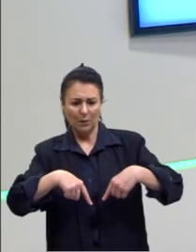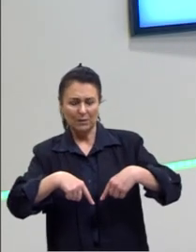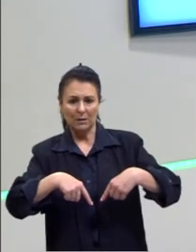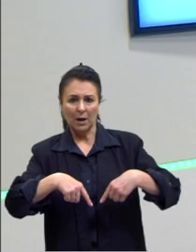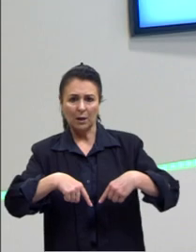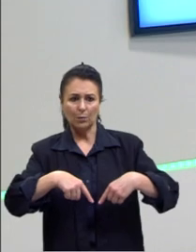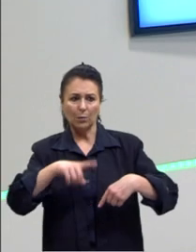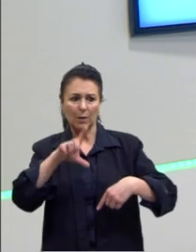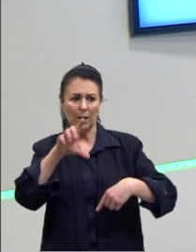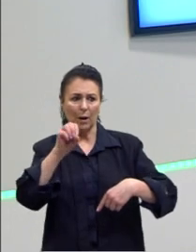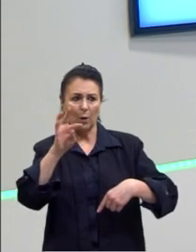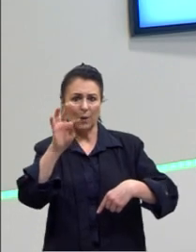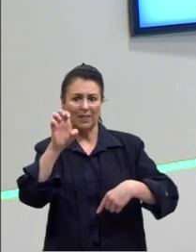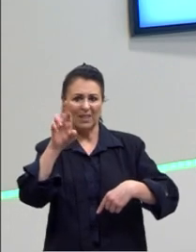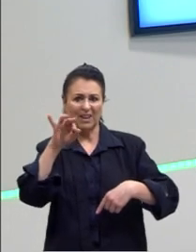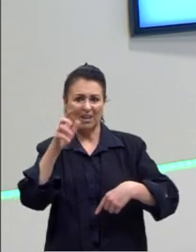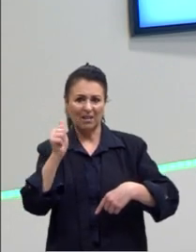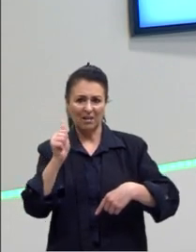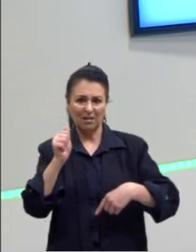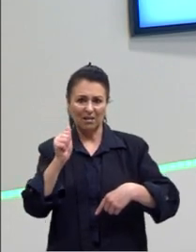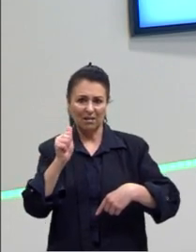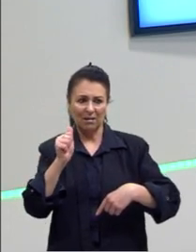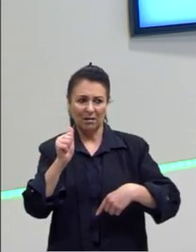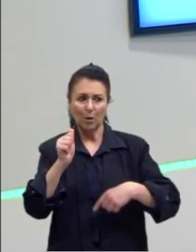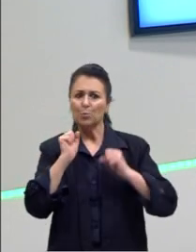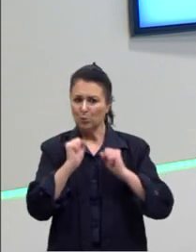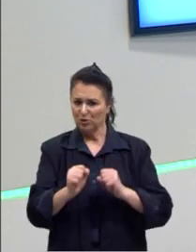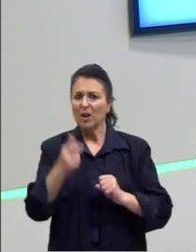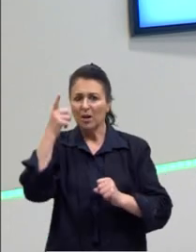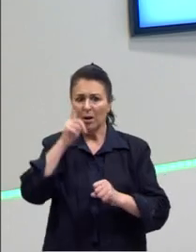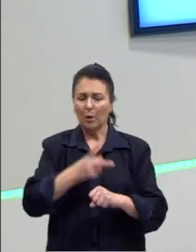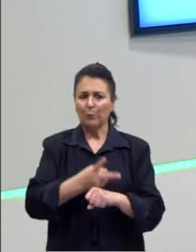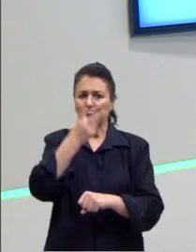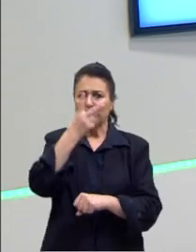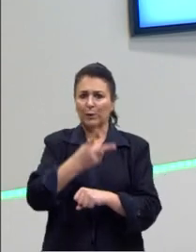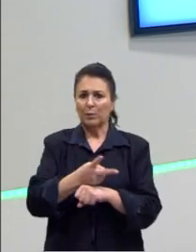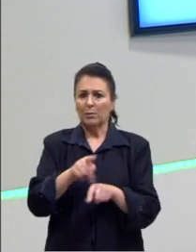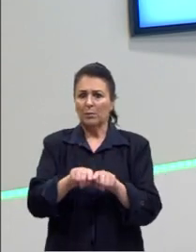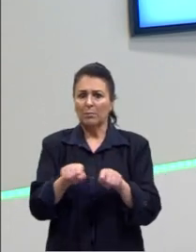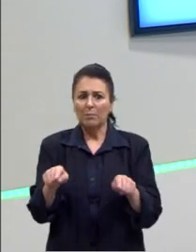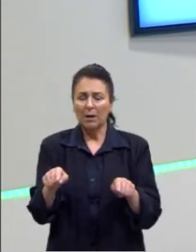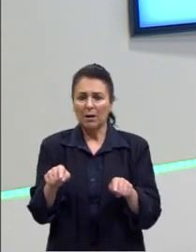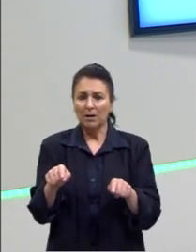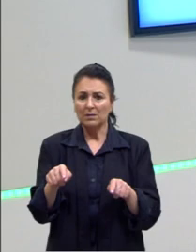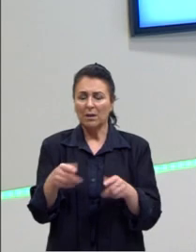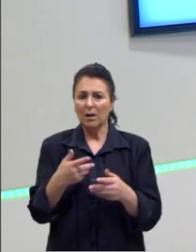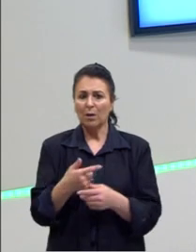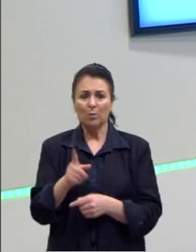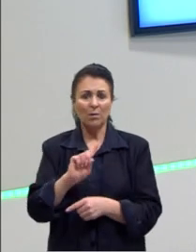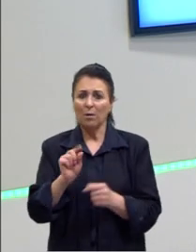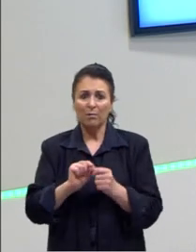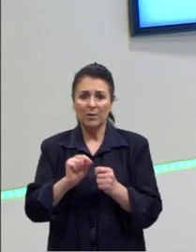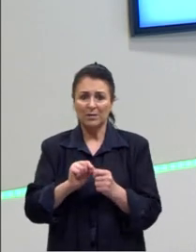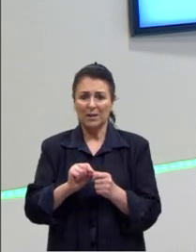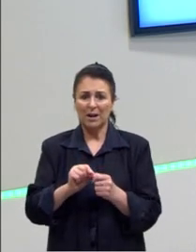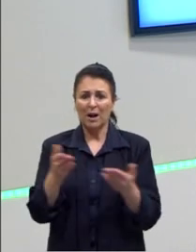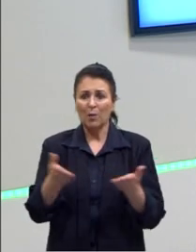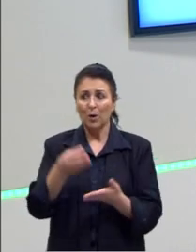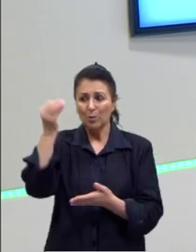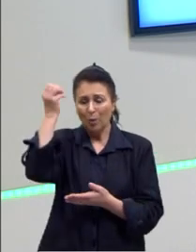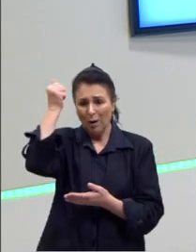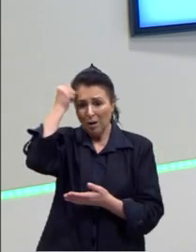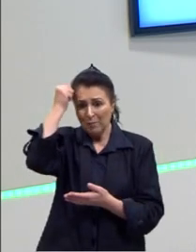poderia ter ganhado esse prêmio. Só que eu não joguei, né? Eu me arrependo de não ter feito isso.